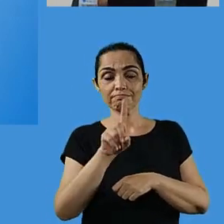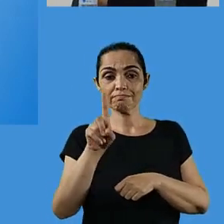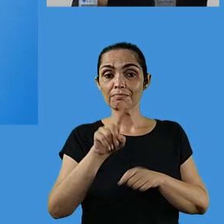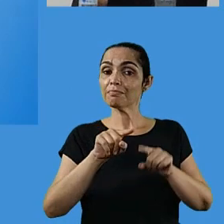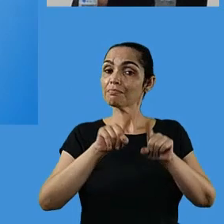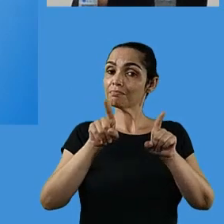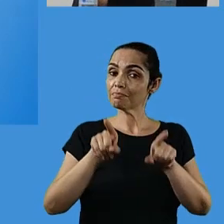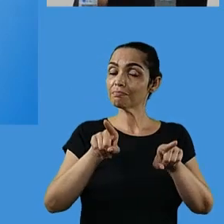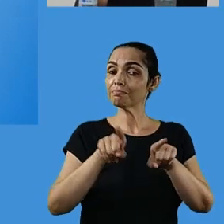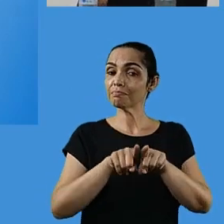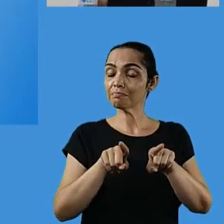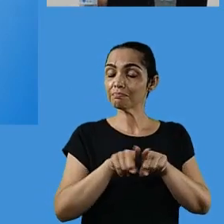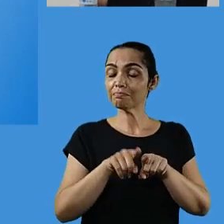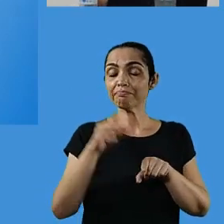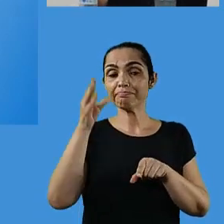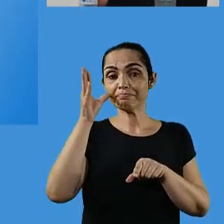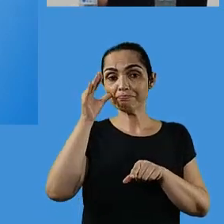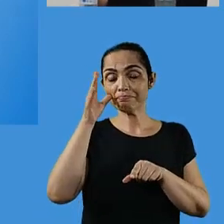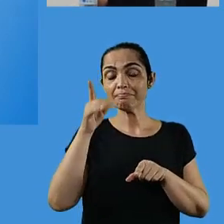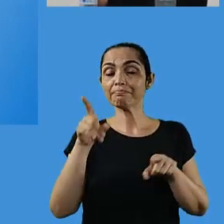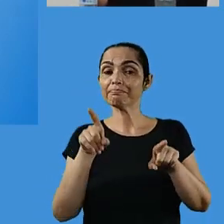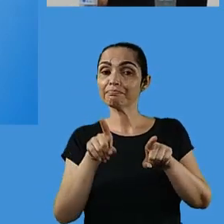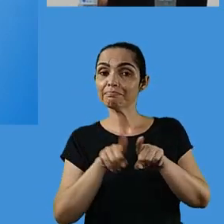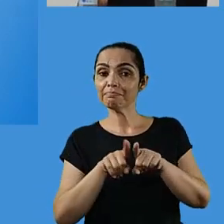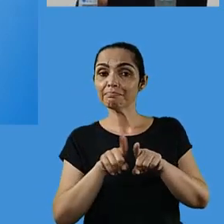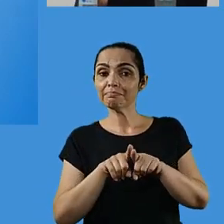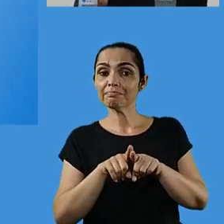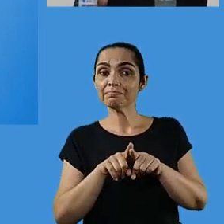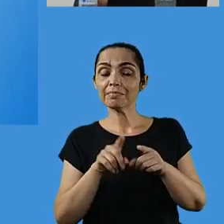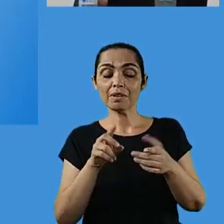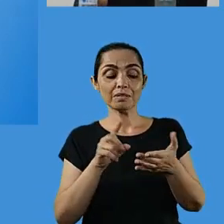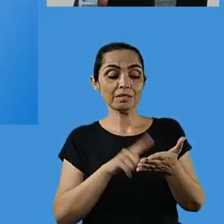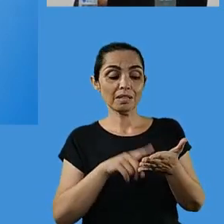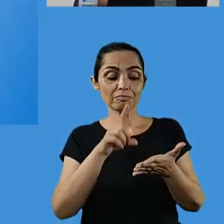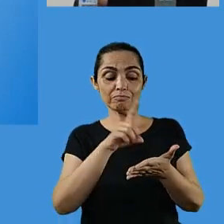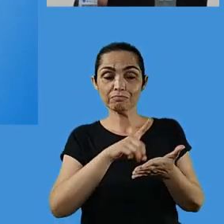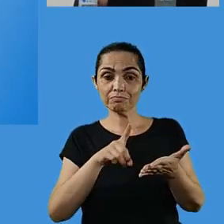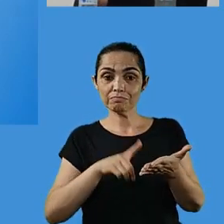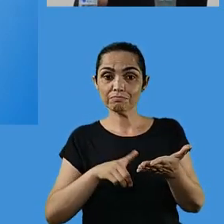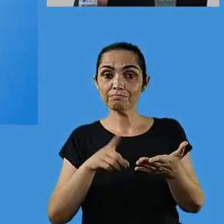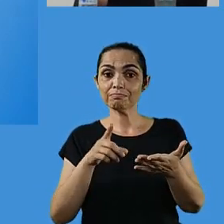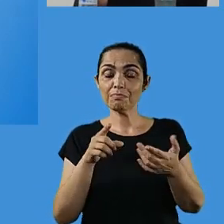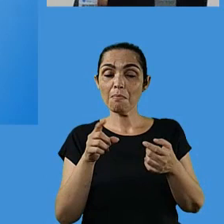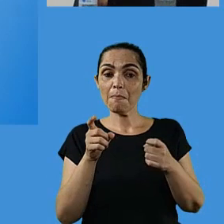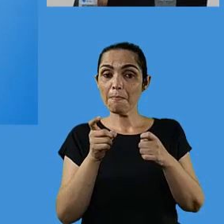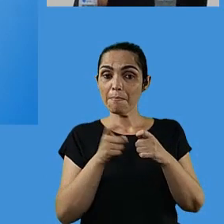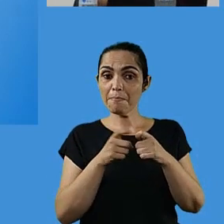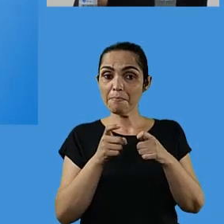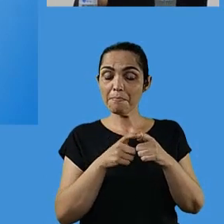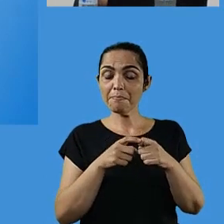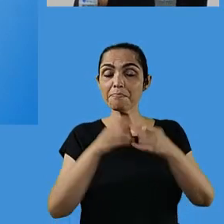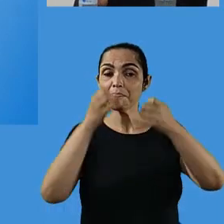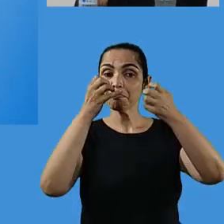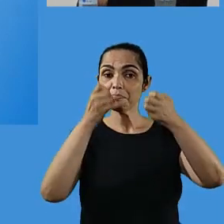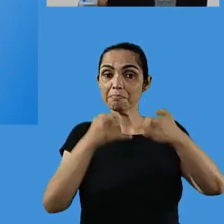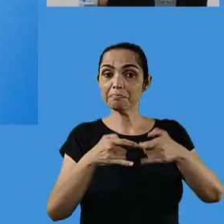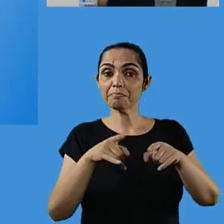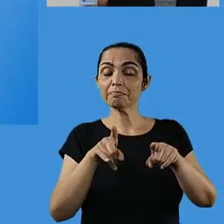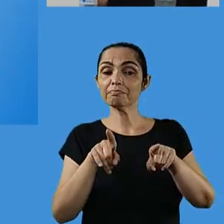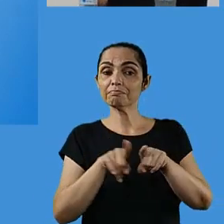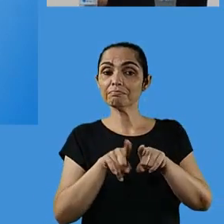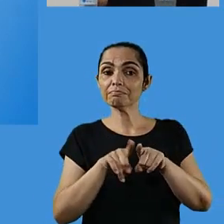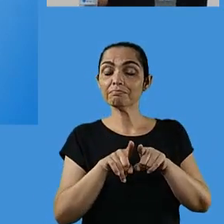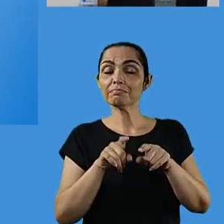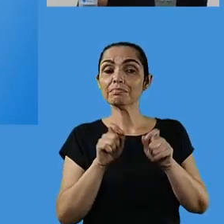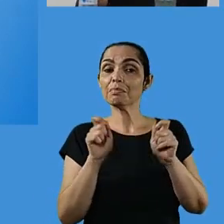ele deverá trazer uma declaração do médico dizendo que a criança poderá não utilizar a